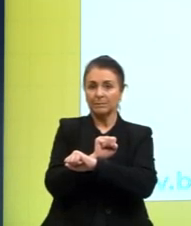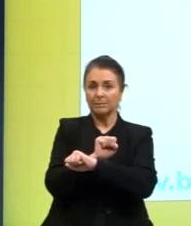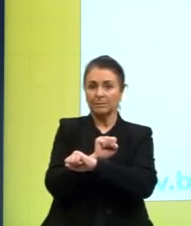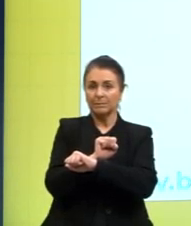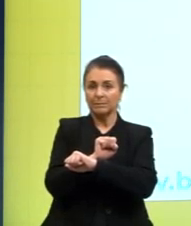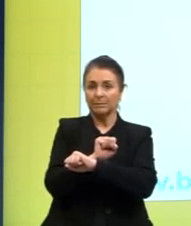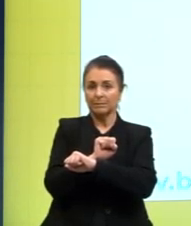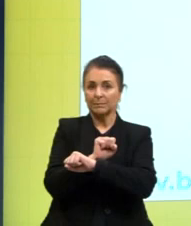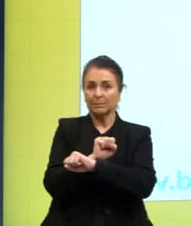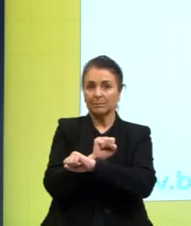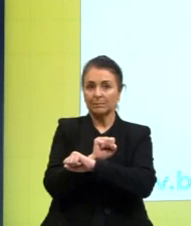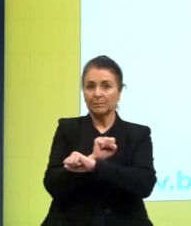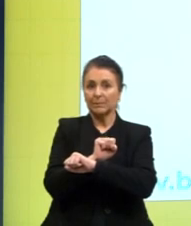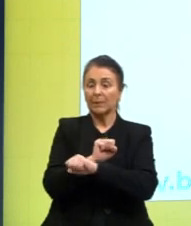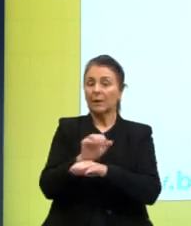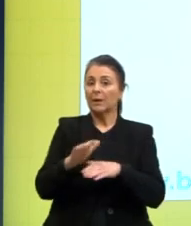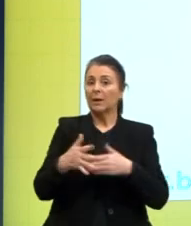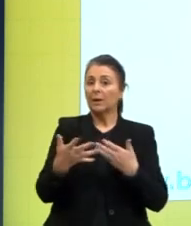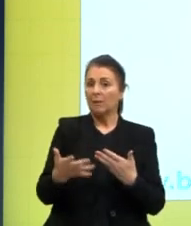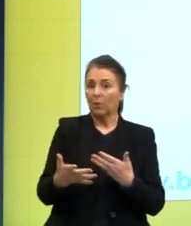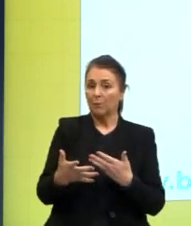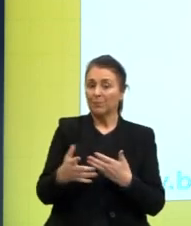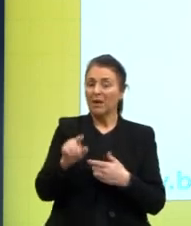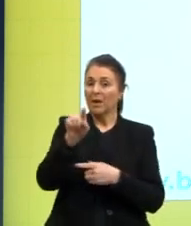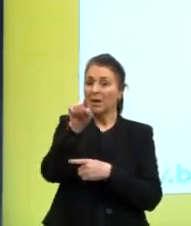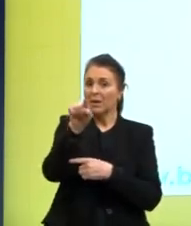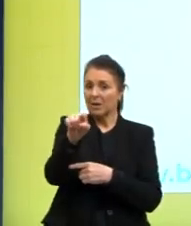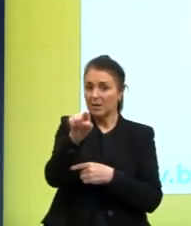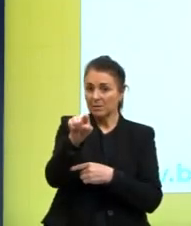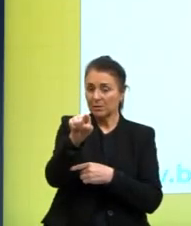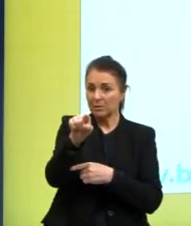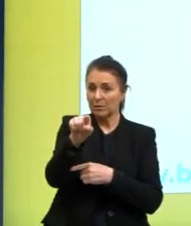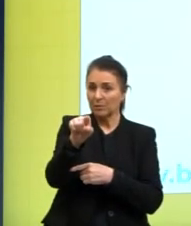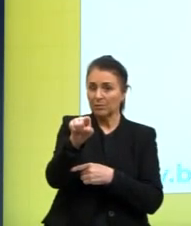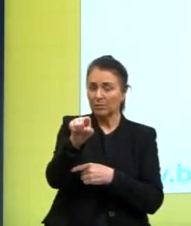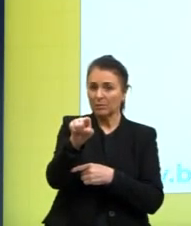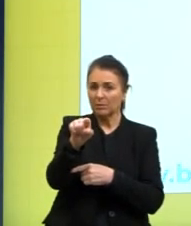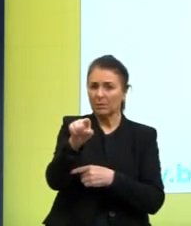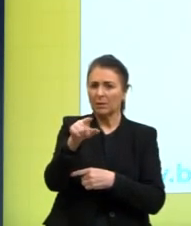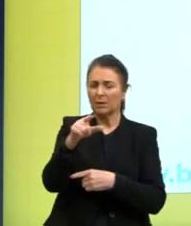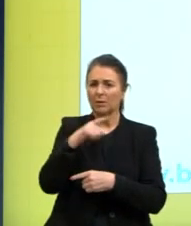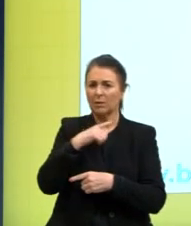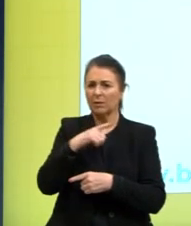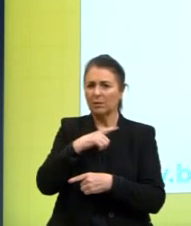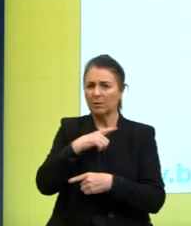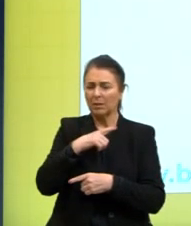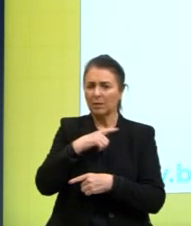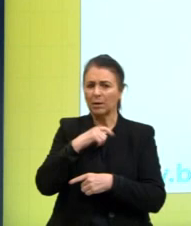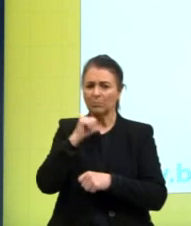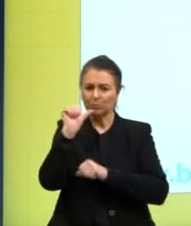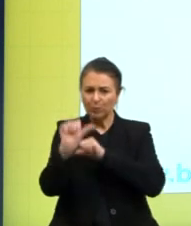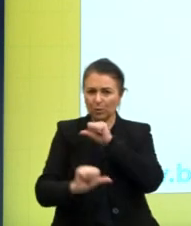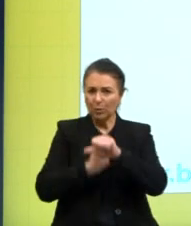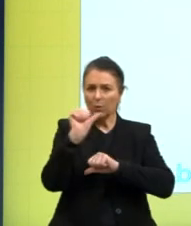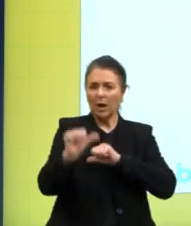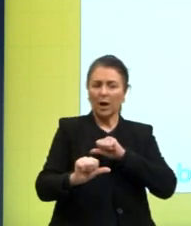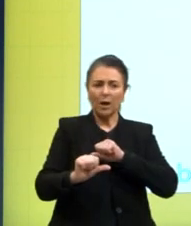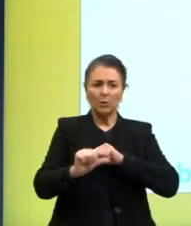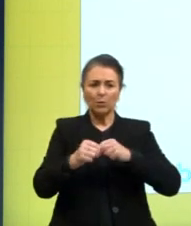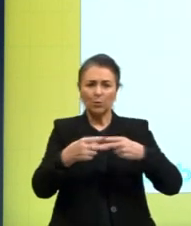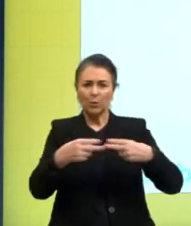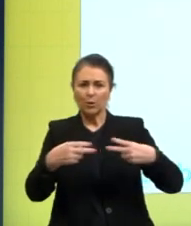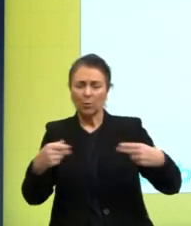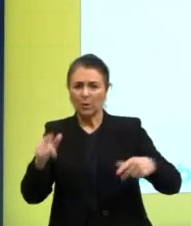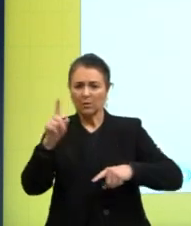Assim é, são esses os que têm passado ou se converteram em artefatos e cujo